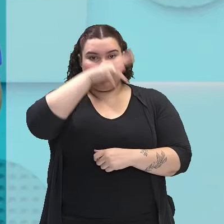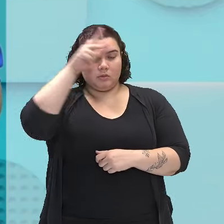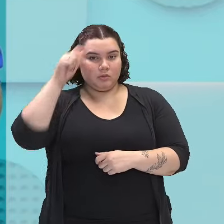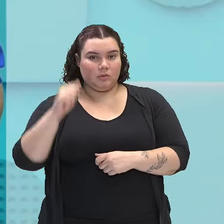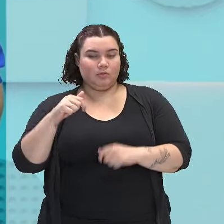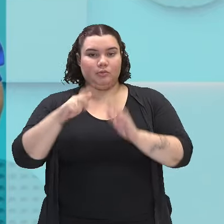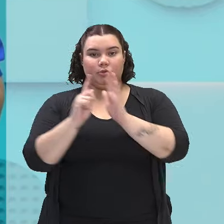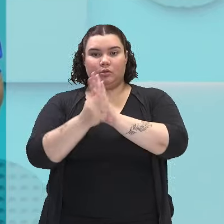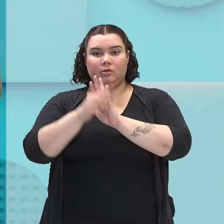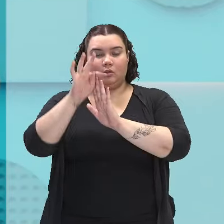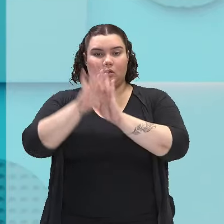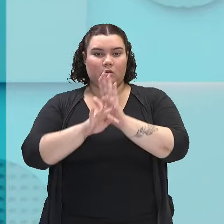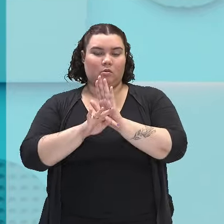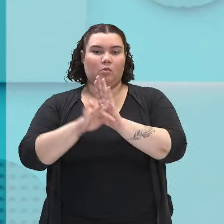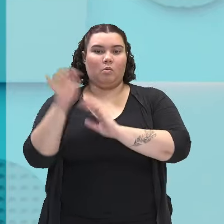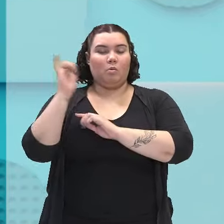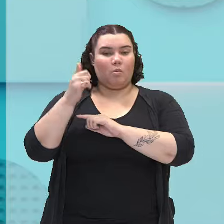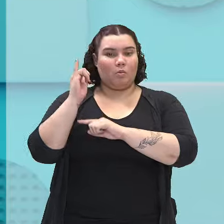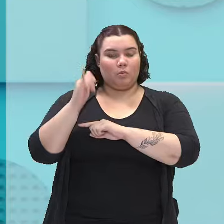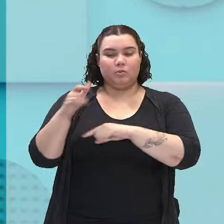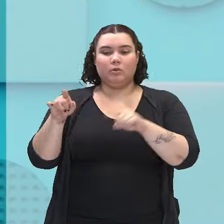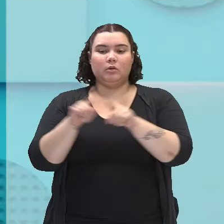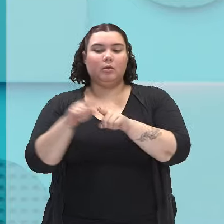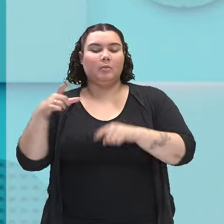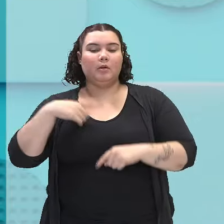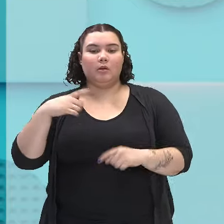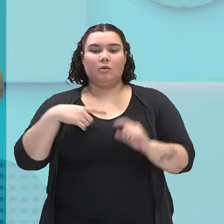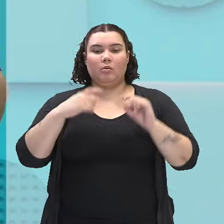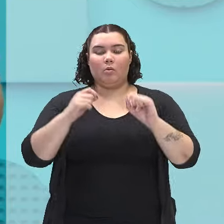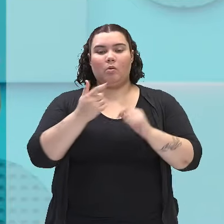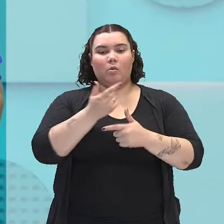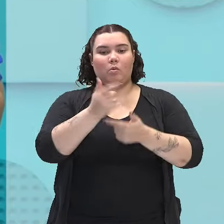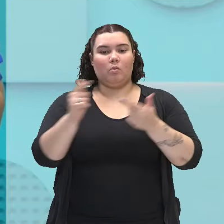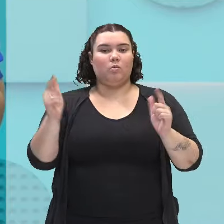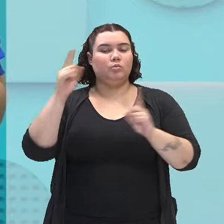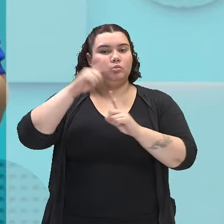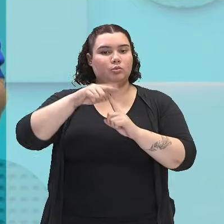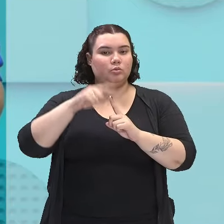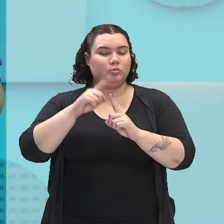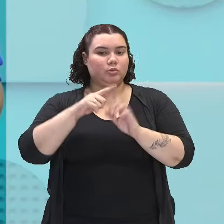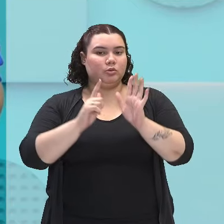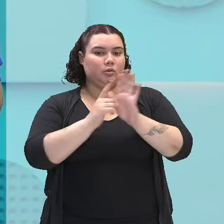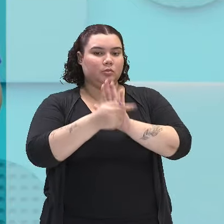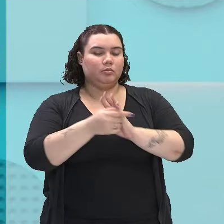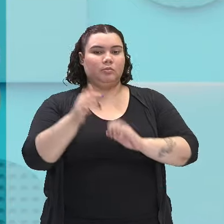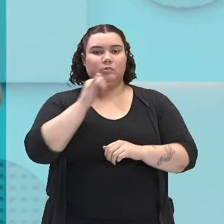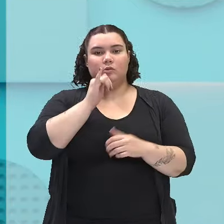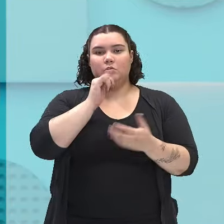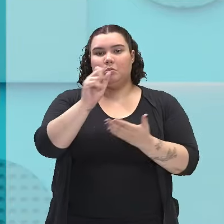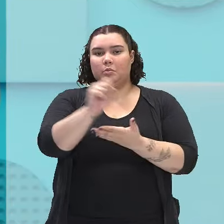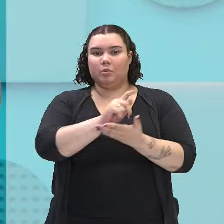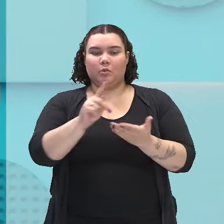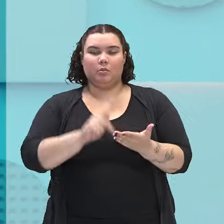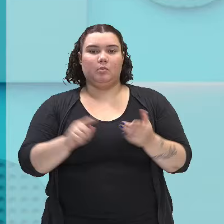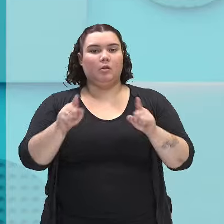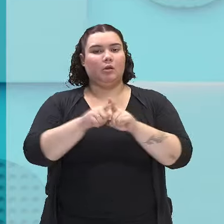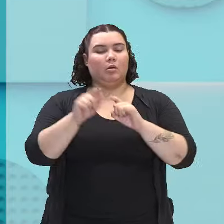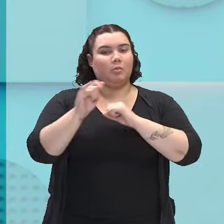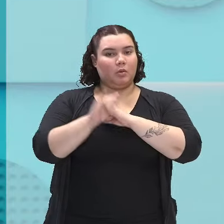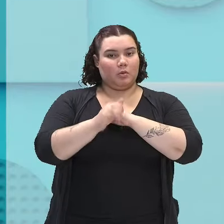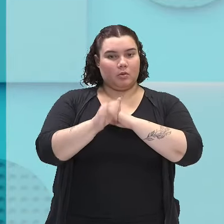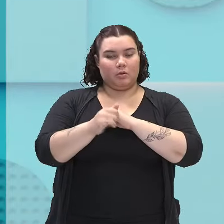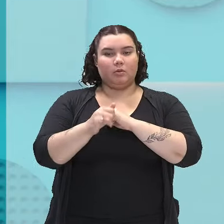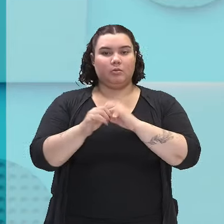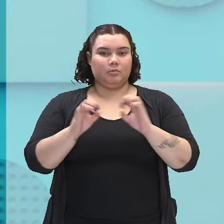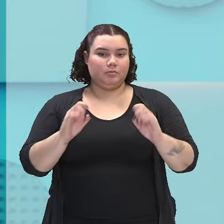textual conto, também existem outros gêneros, como poemas e crônicas.